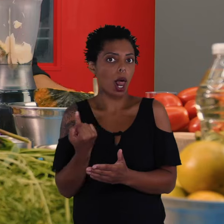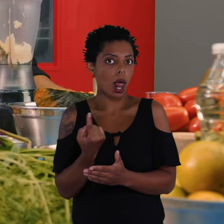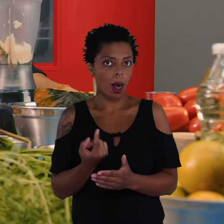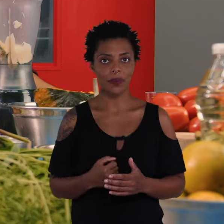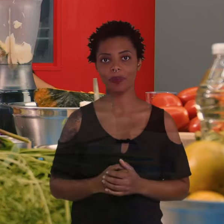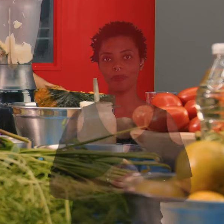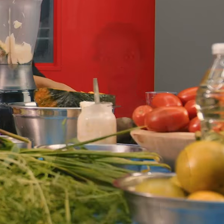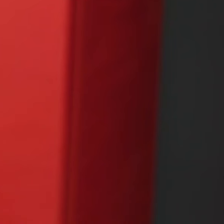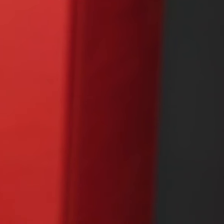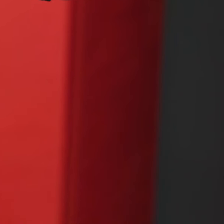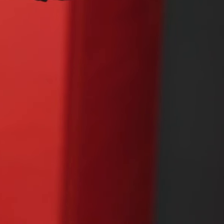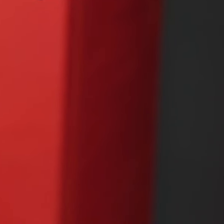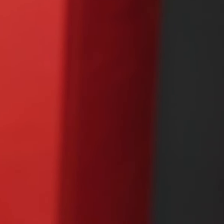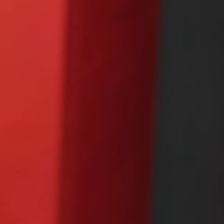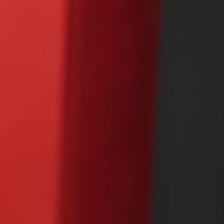E vamos bater.